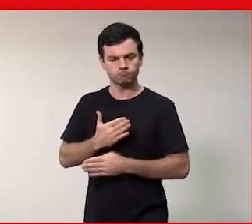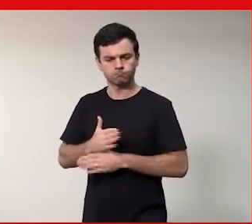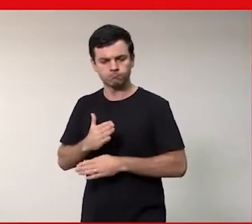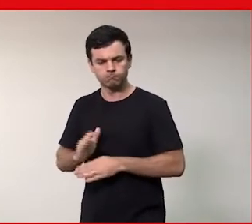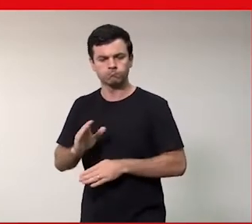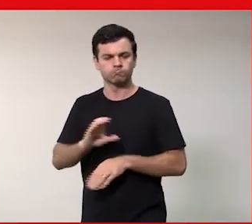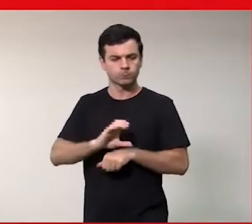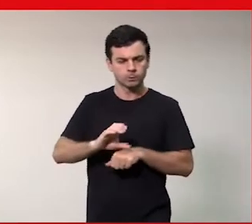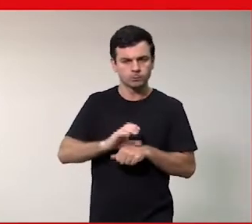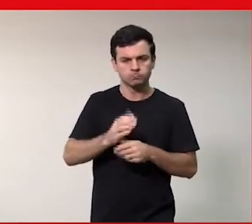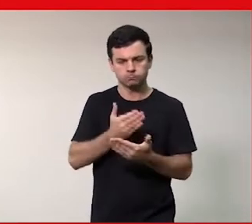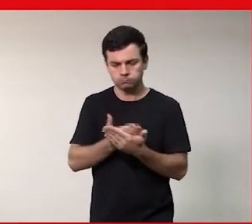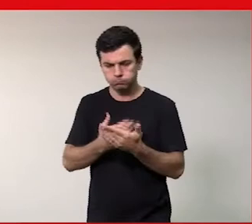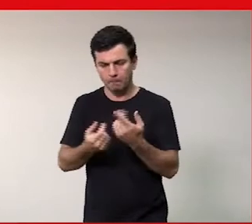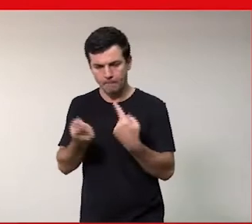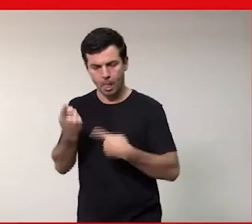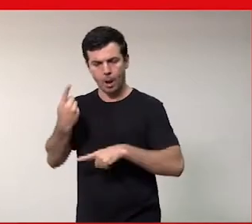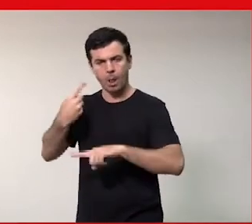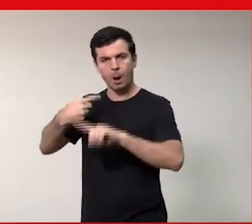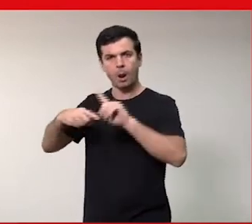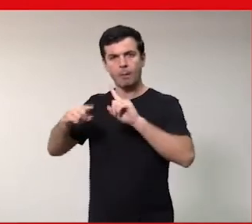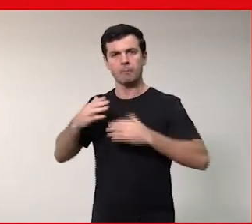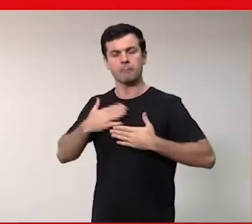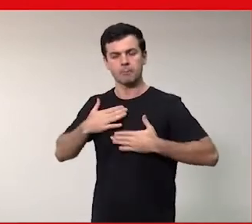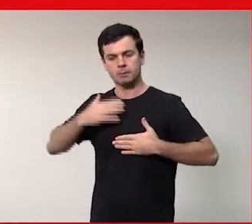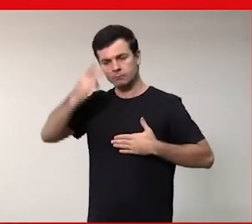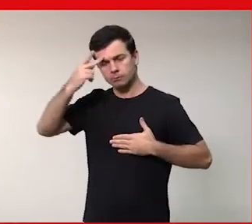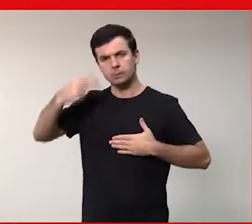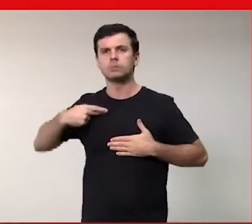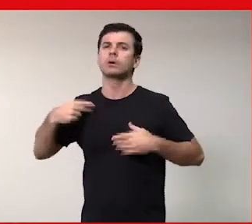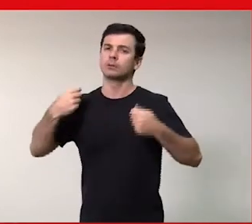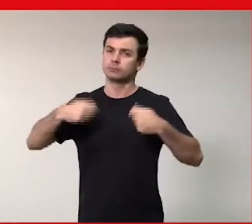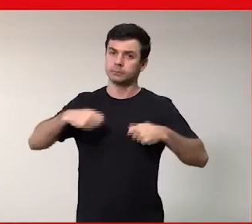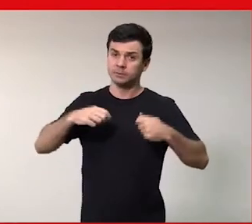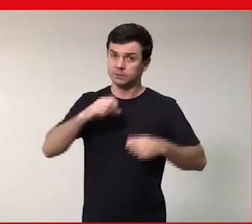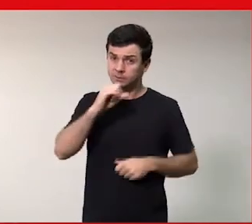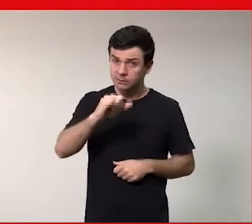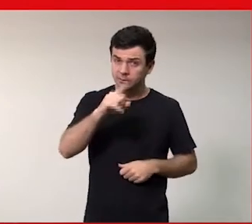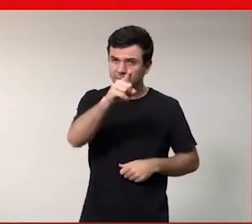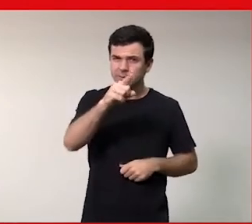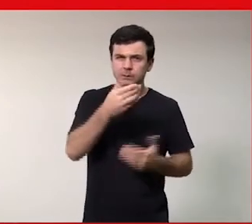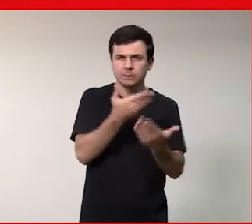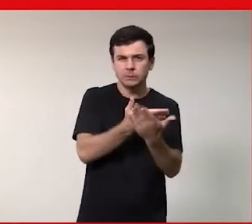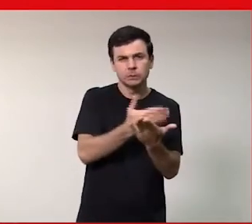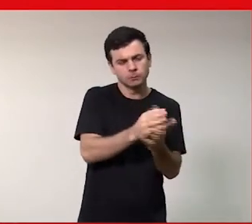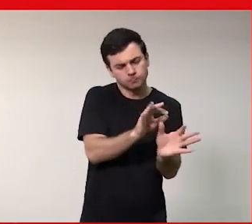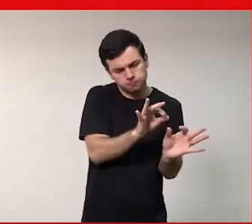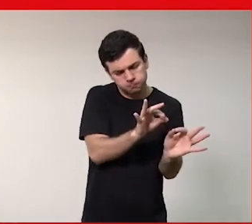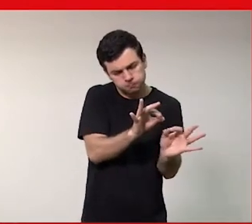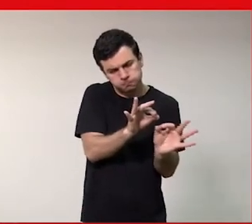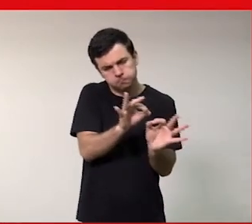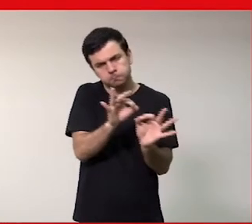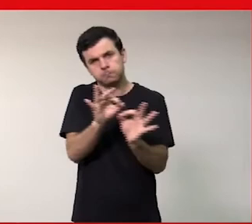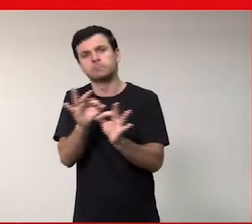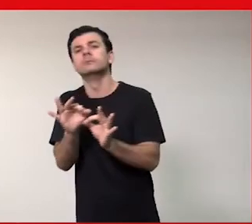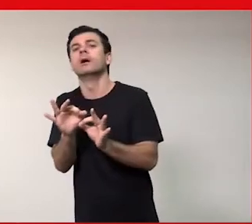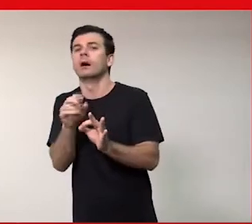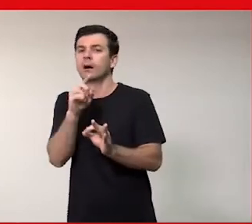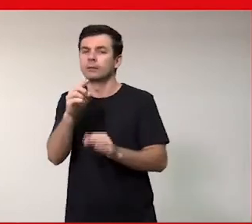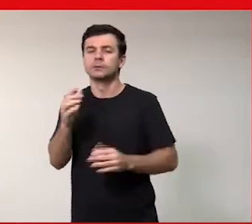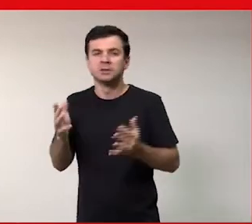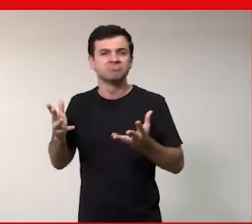quem é um estudante constante um estudante de vida eu acho que vai ter o maior sucesso possível nessa